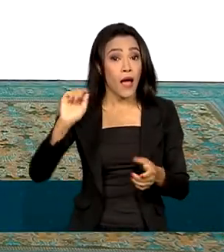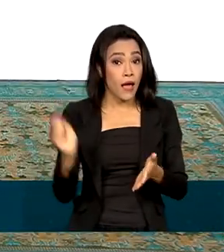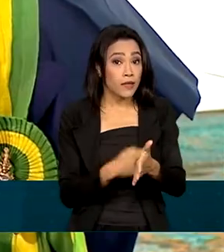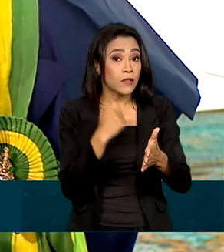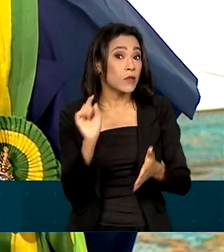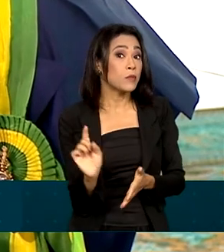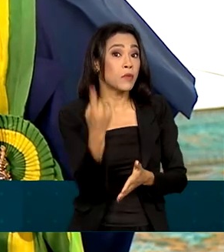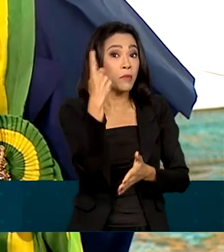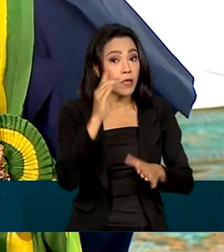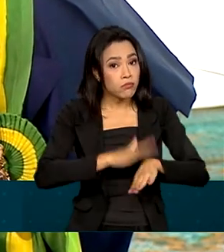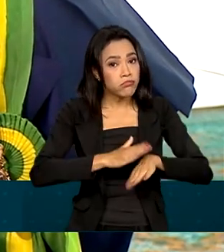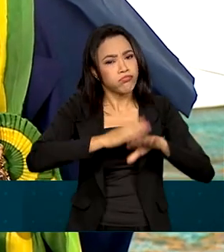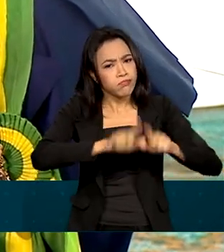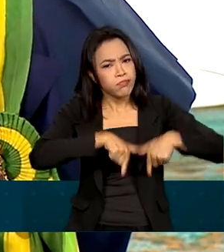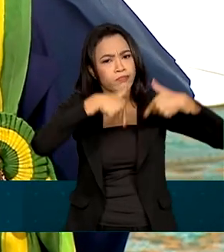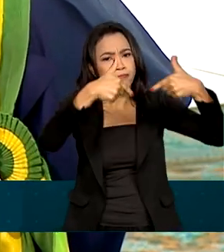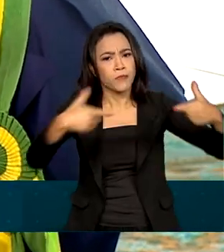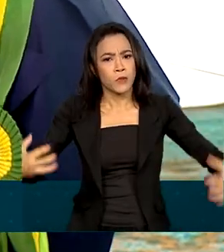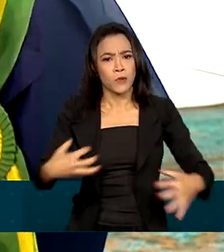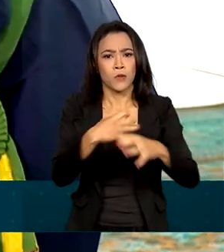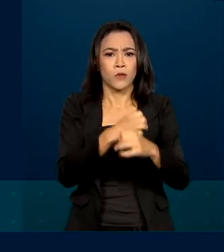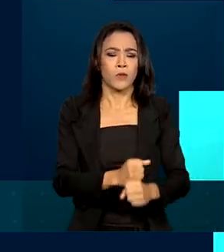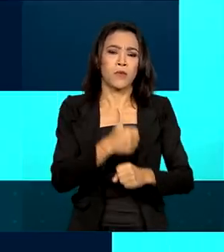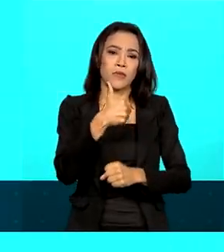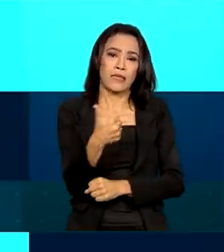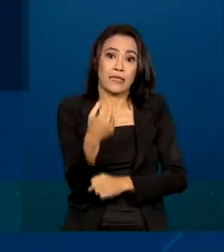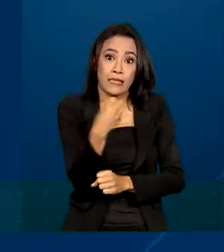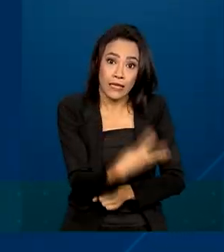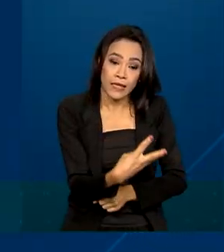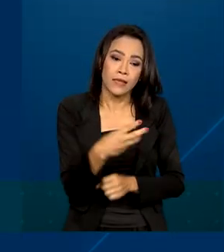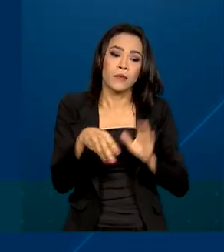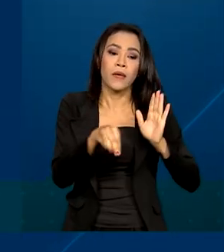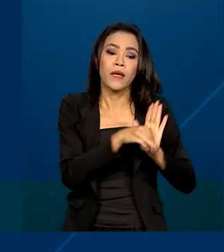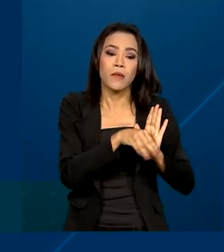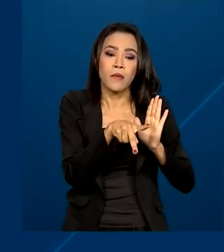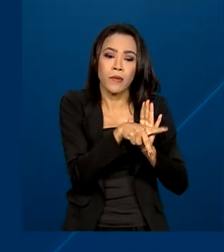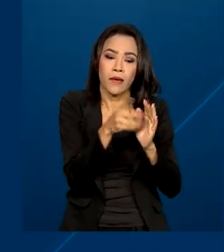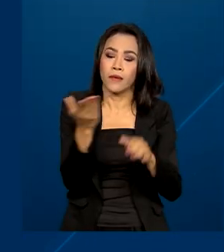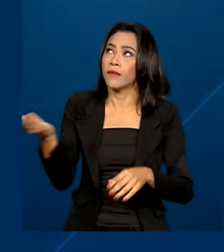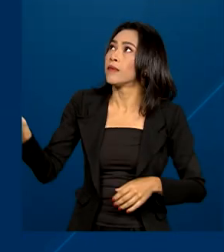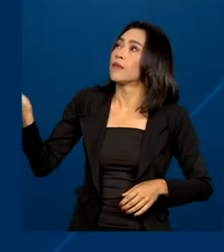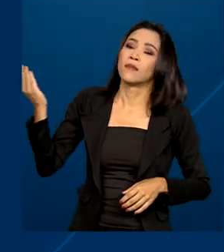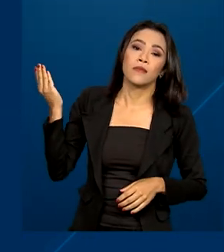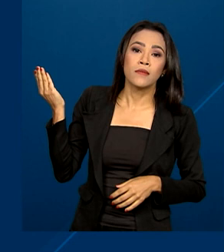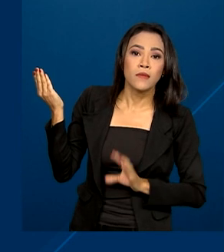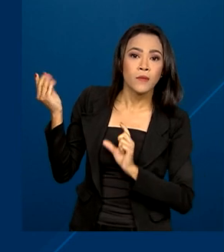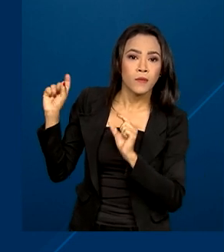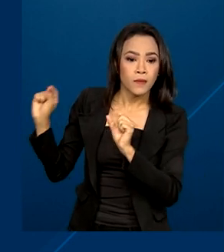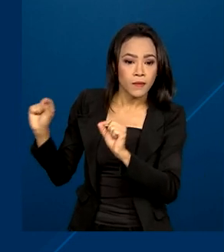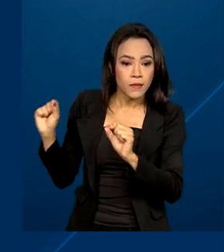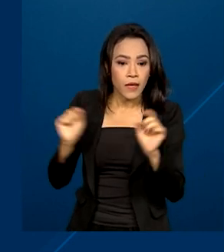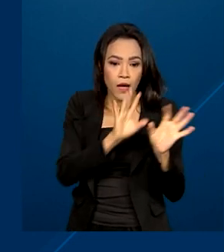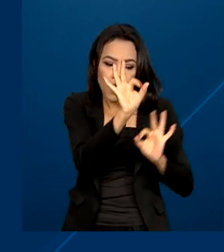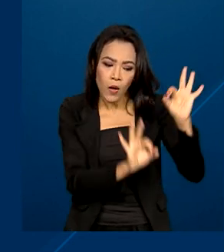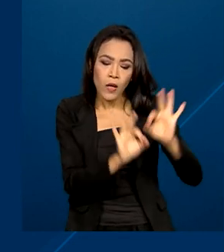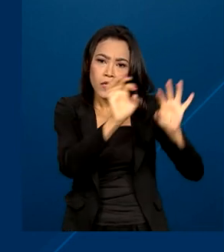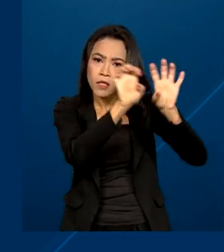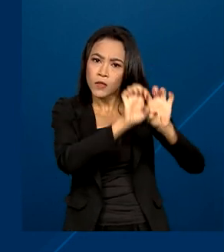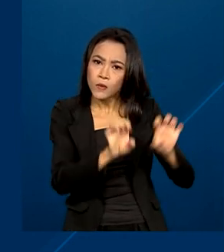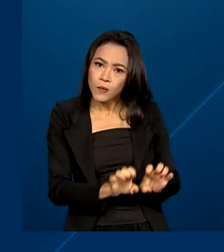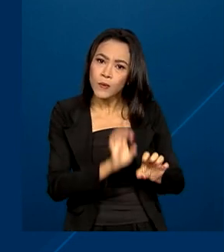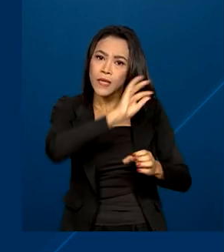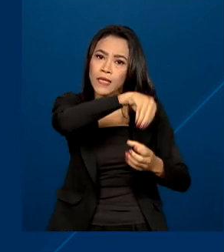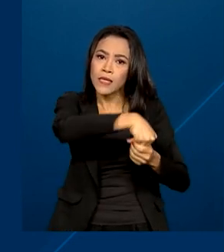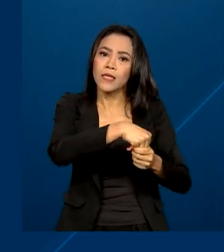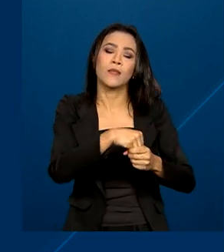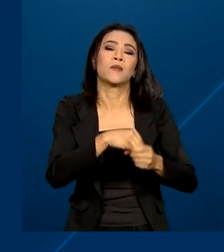do governo. No total, foram 13. Medida provisória que reformula a estrutura organizacional da Presidência